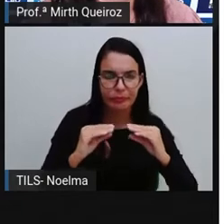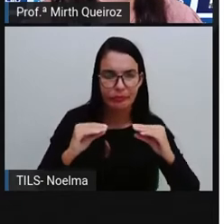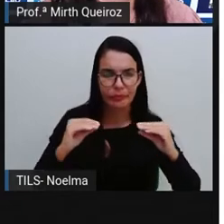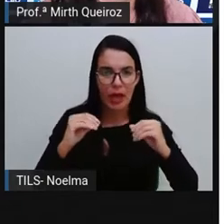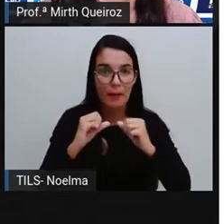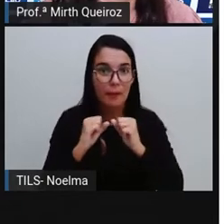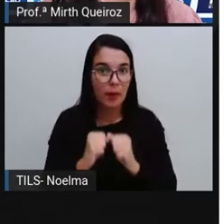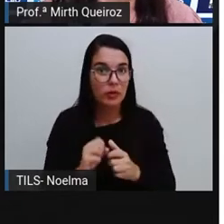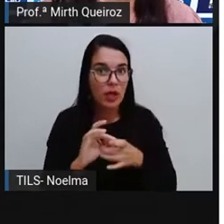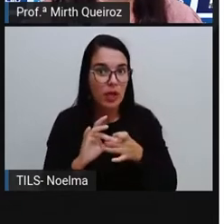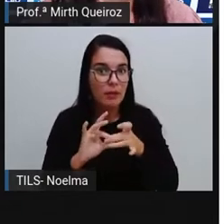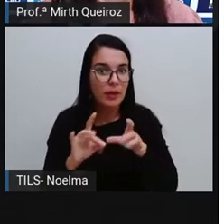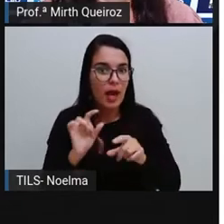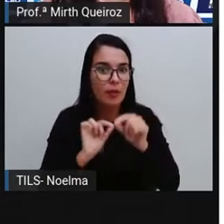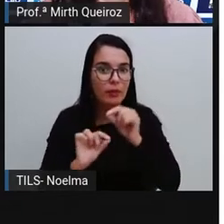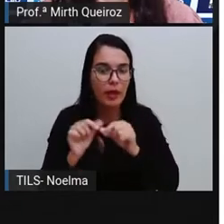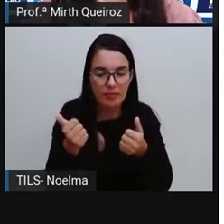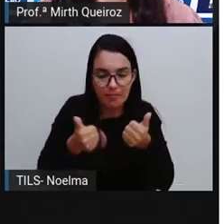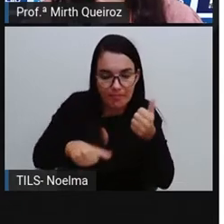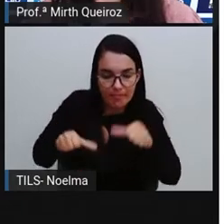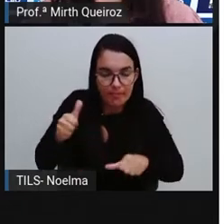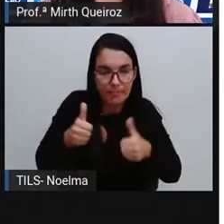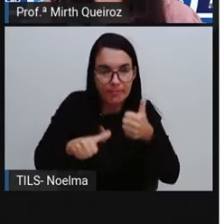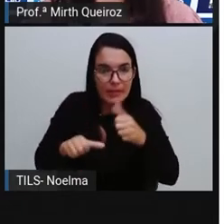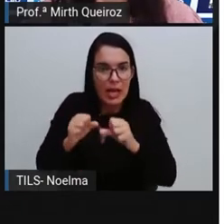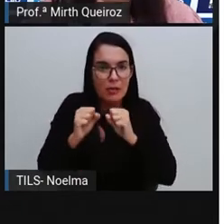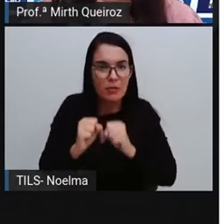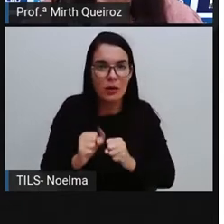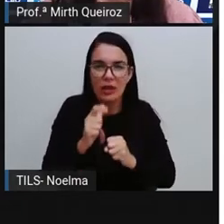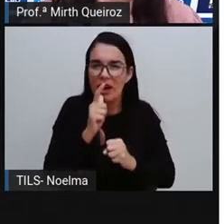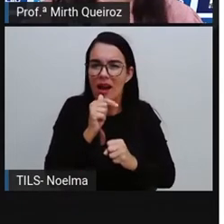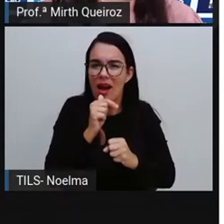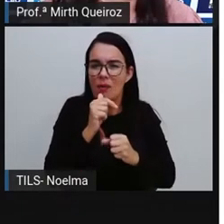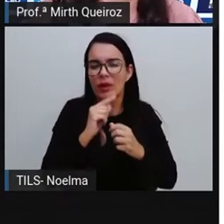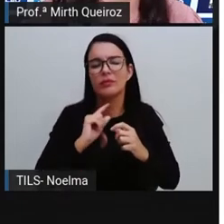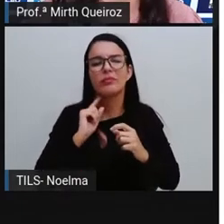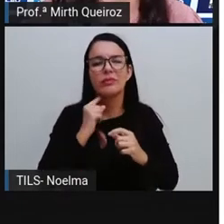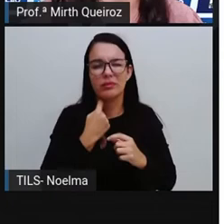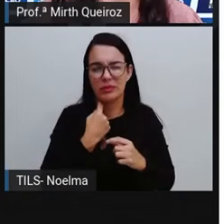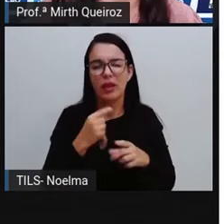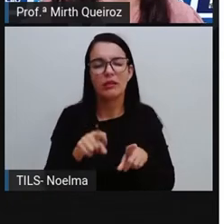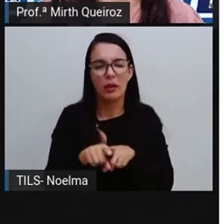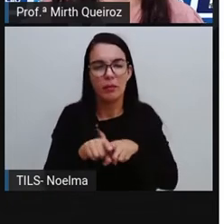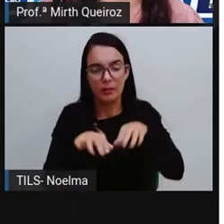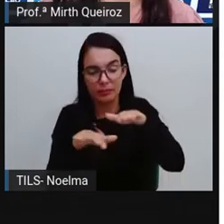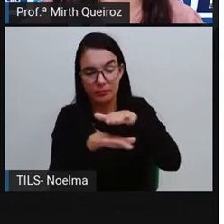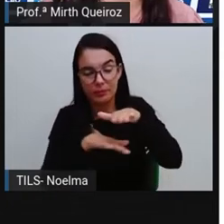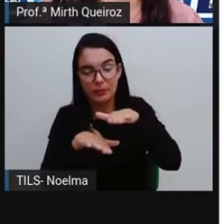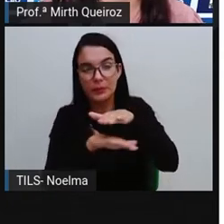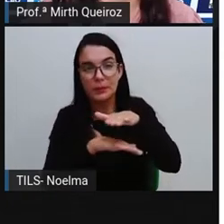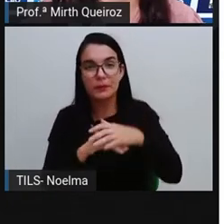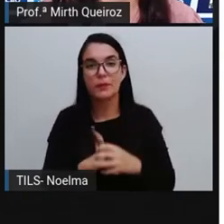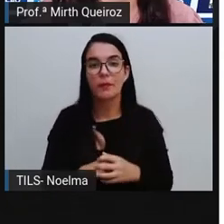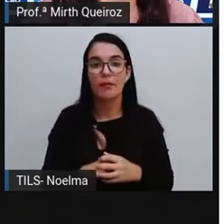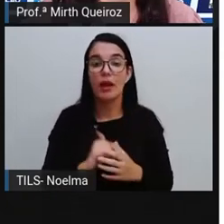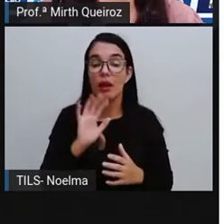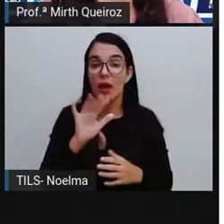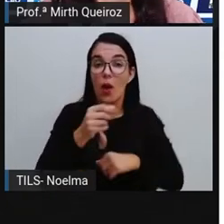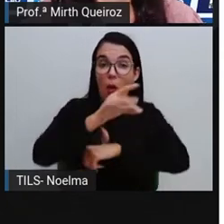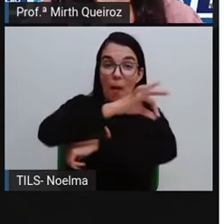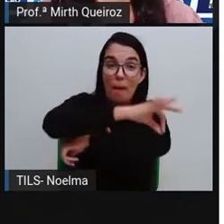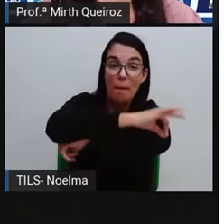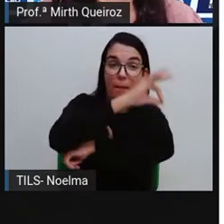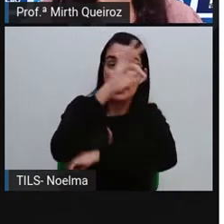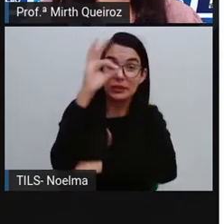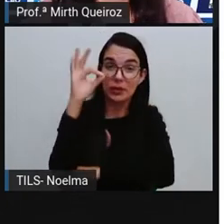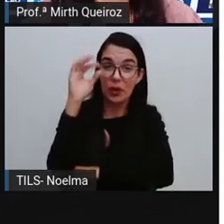liberar substâncias químicas que podem contaminar a água. Ele é utilizado principalmente na